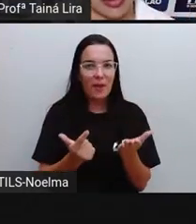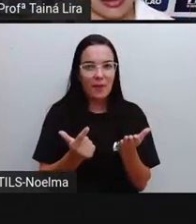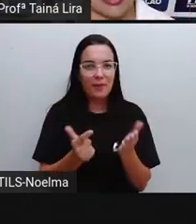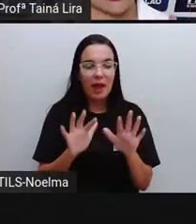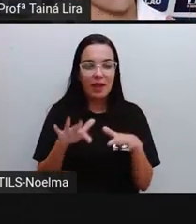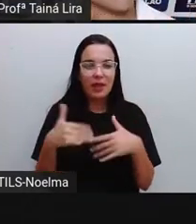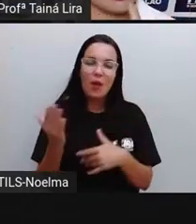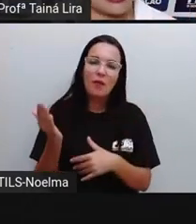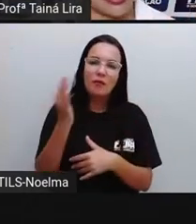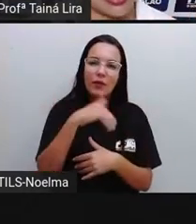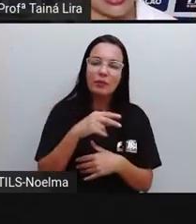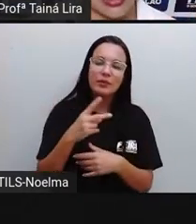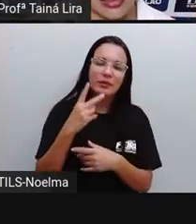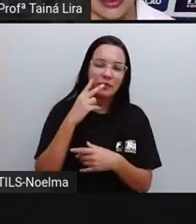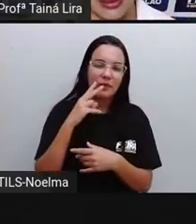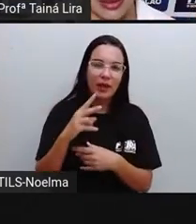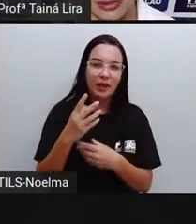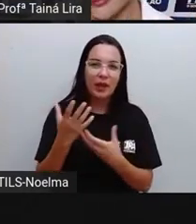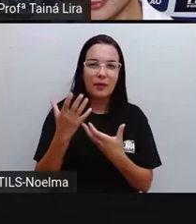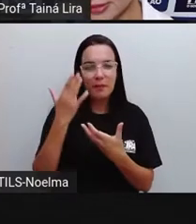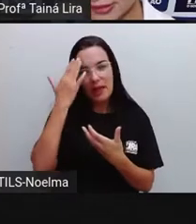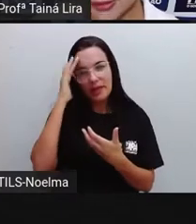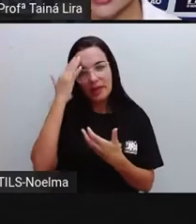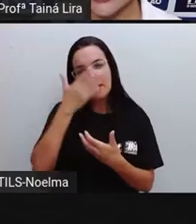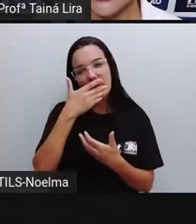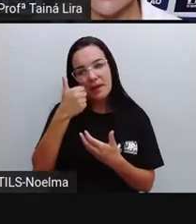Então vamos lá, vamos começar pra vocês entenderem melhor?